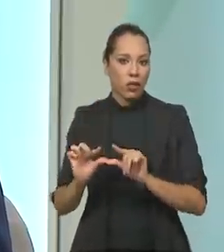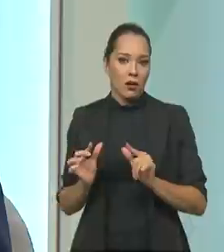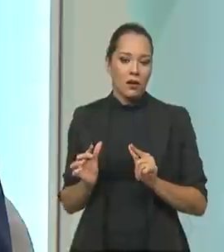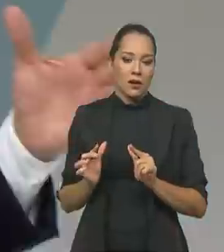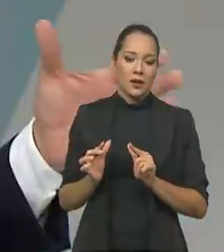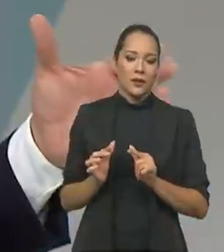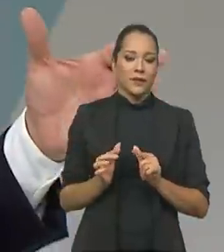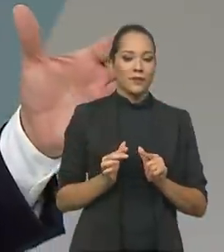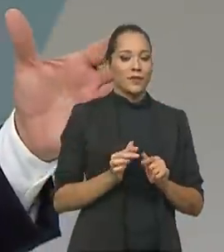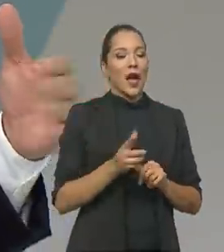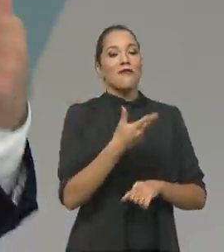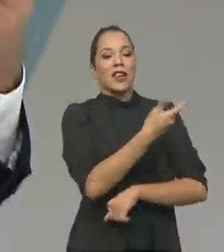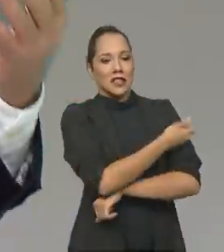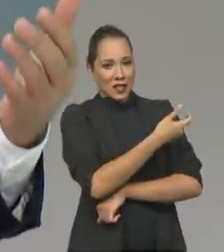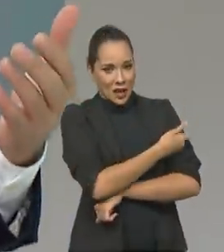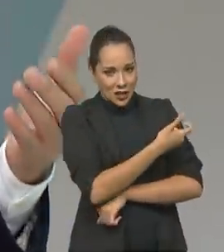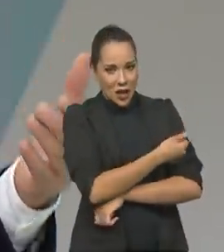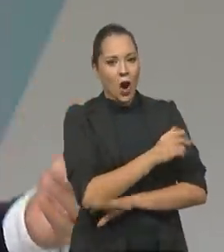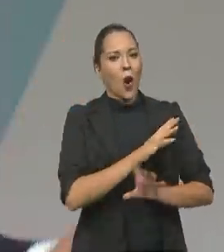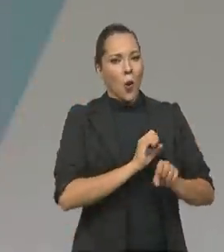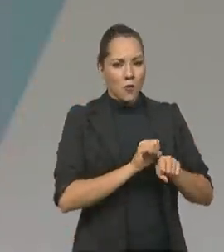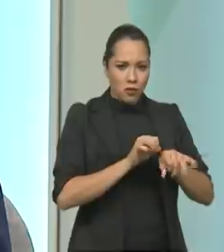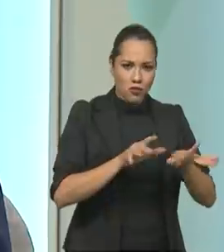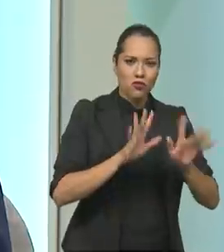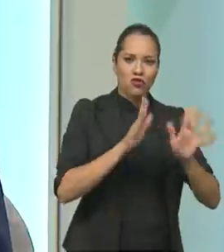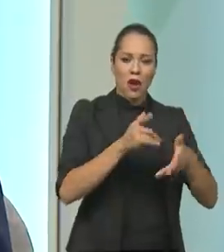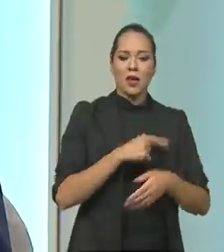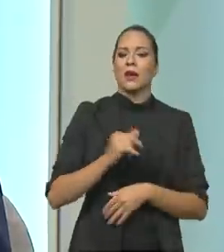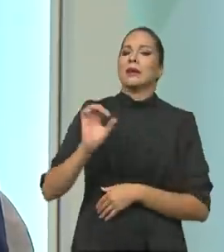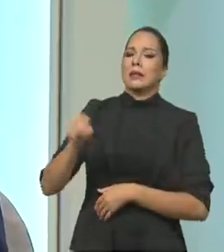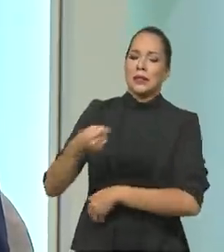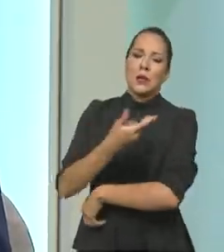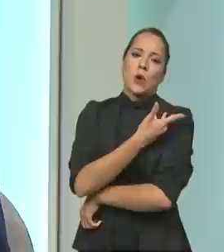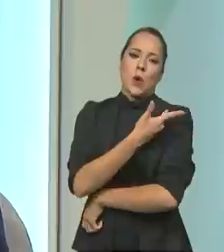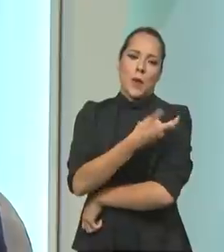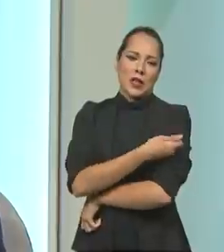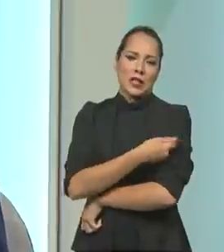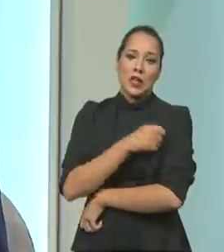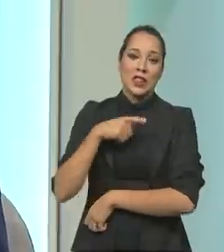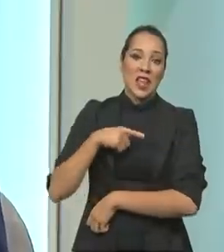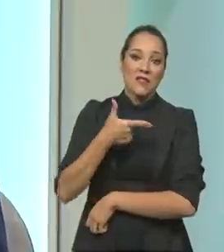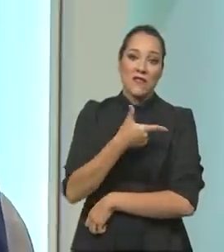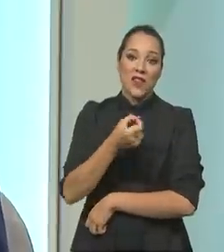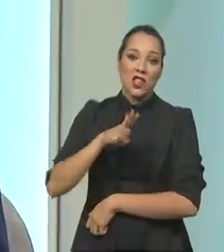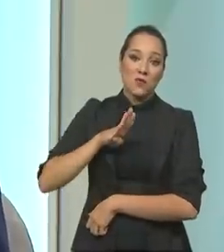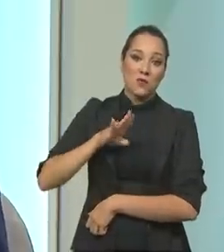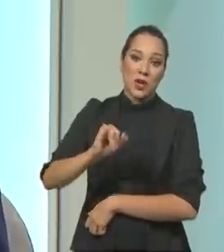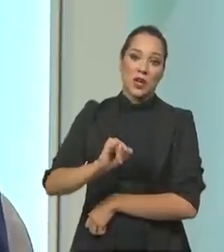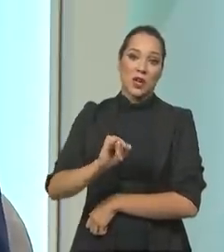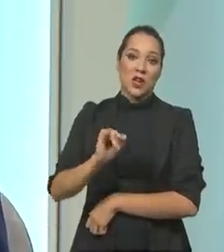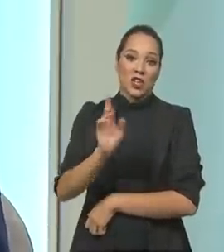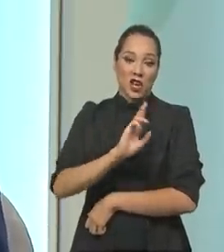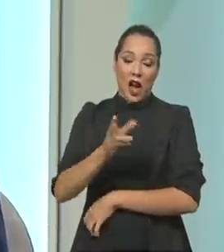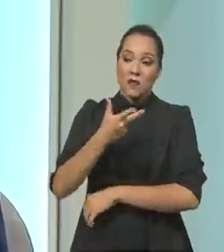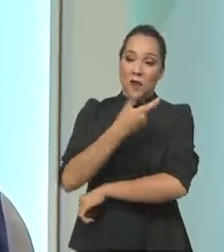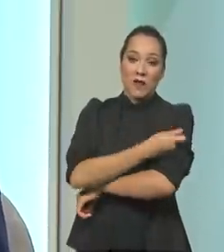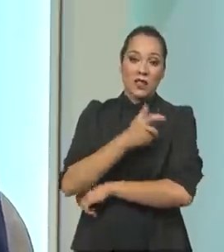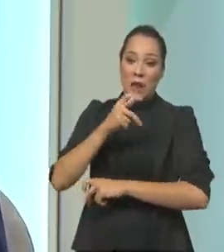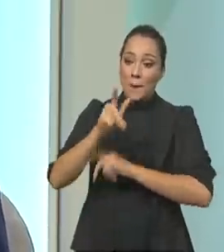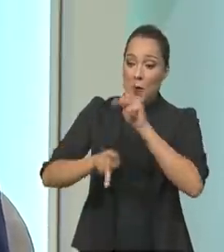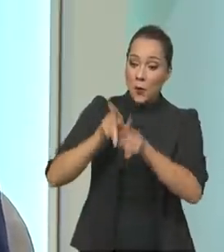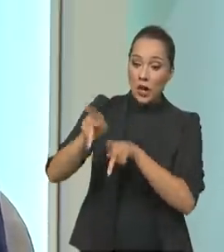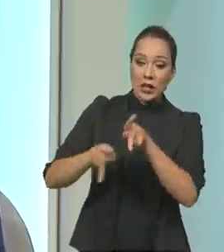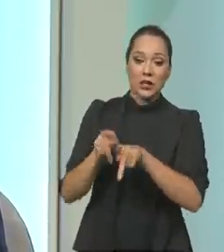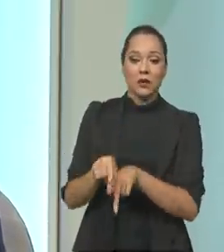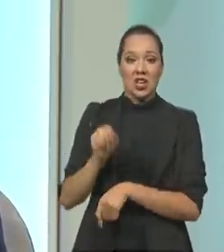A vacinação em massa, a população permitiu isso, né, ministro? federal, o presidente Bolsonaro, colocou 20 bilhões de reais para vacinar toda a população. Quem